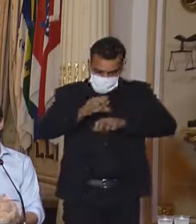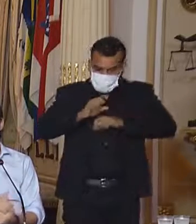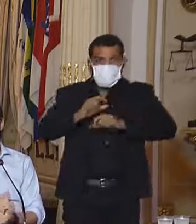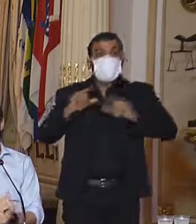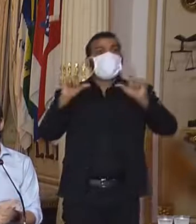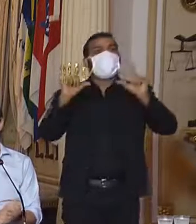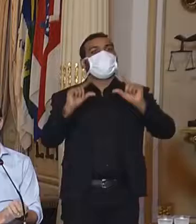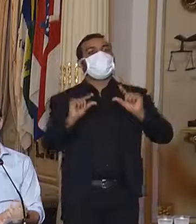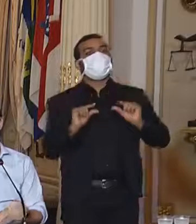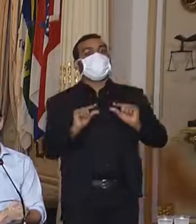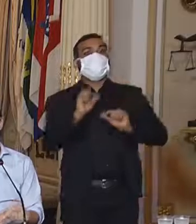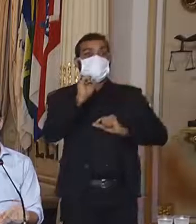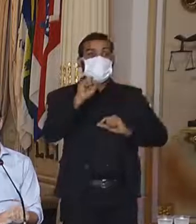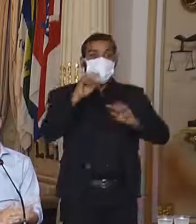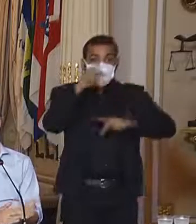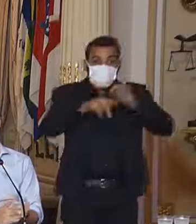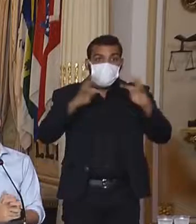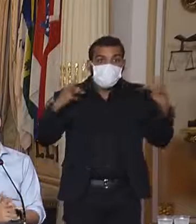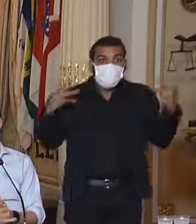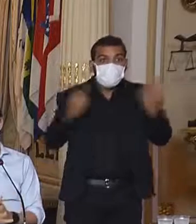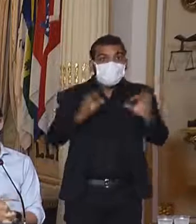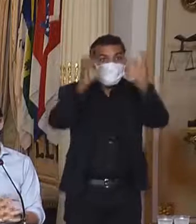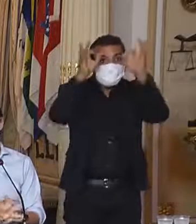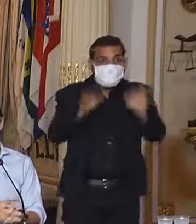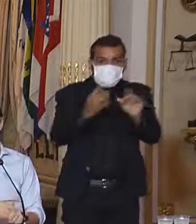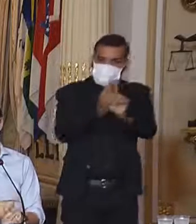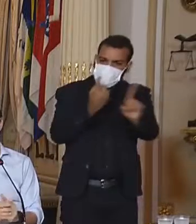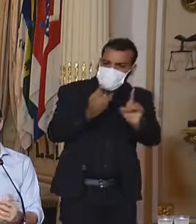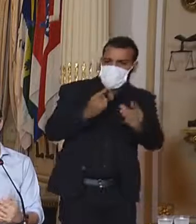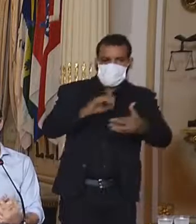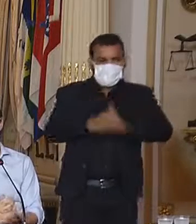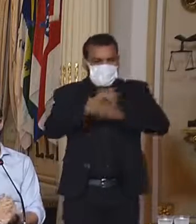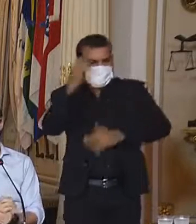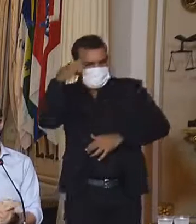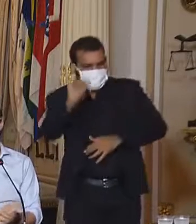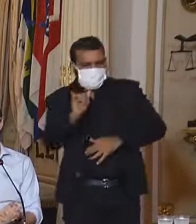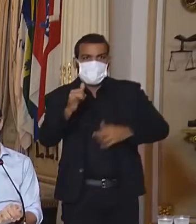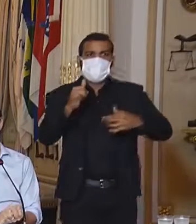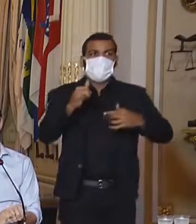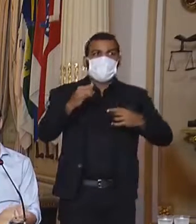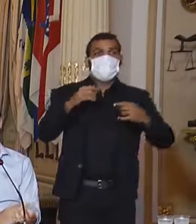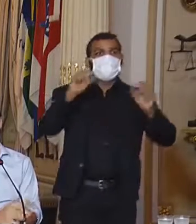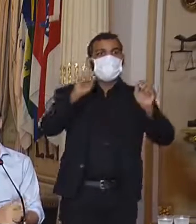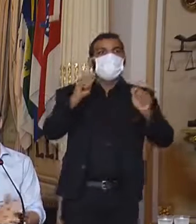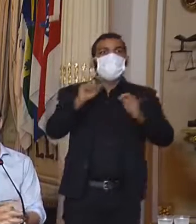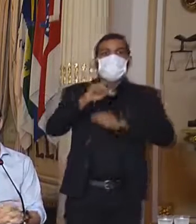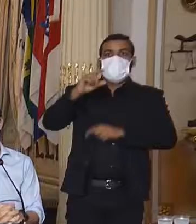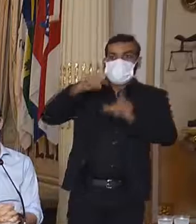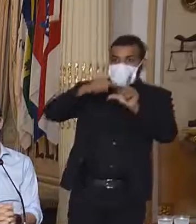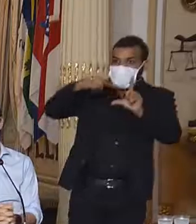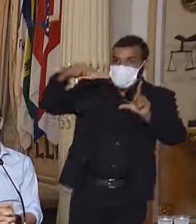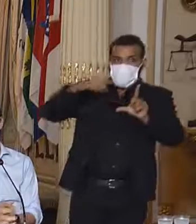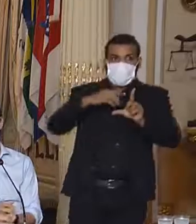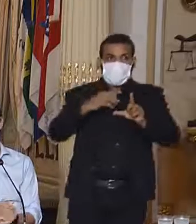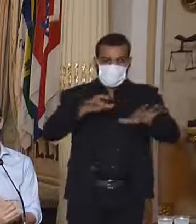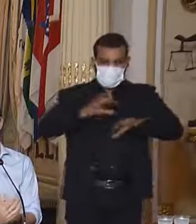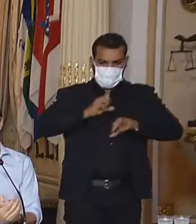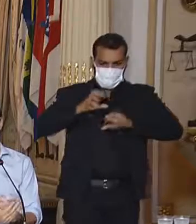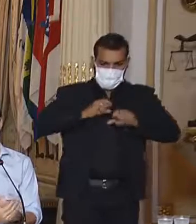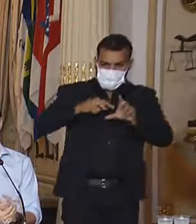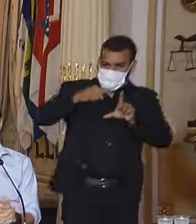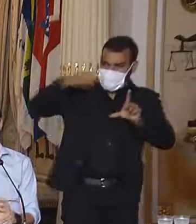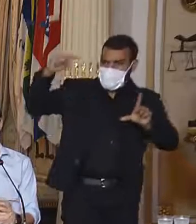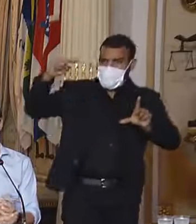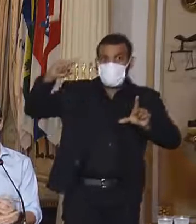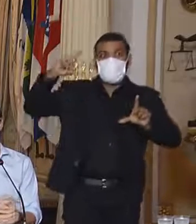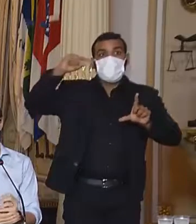que um. Se toda a população utiliza, isso sobe a redução da taxa de contágio, será